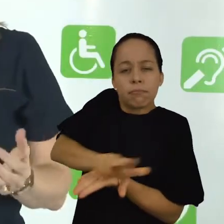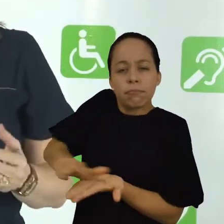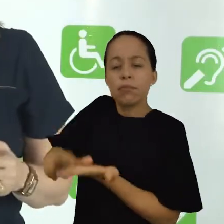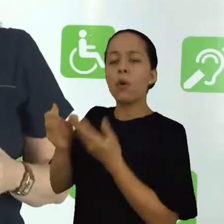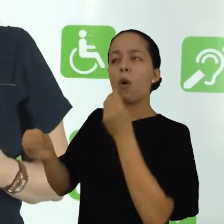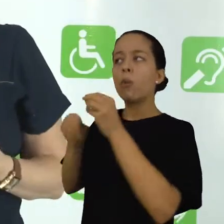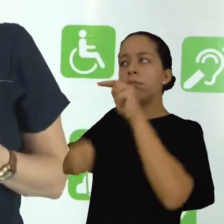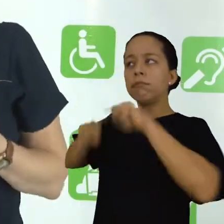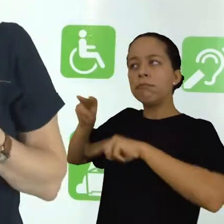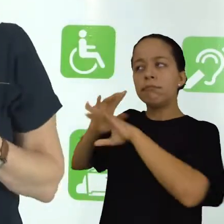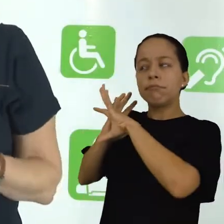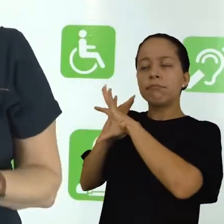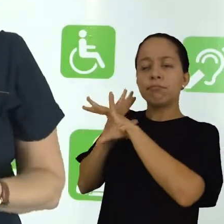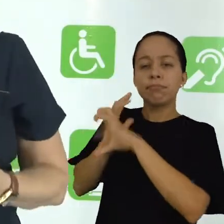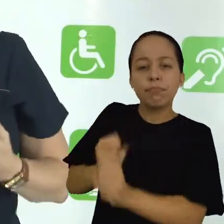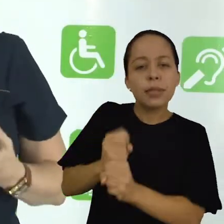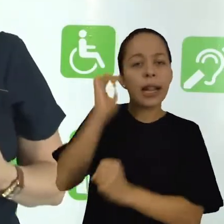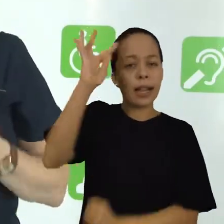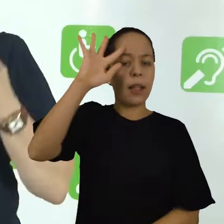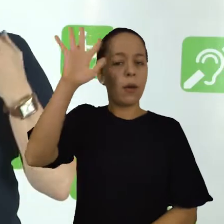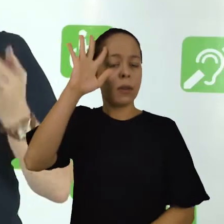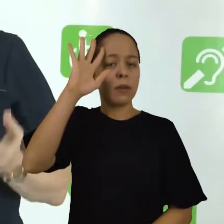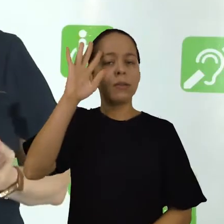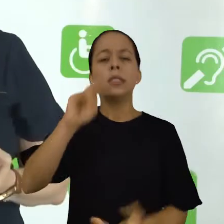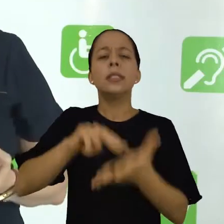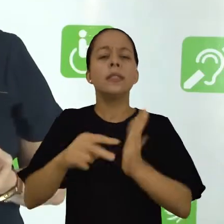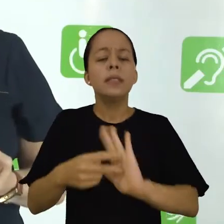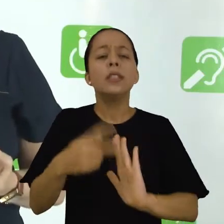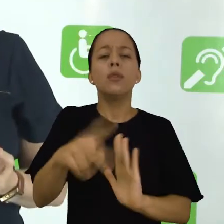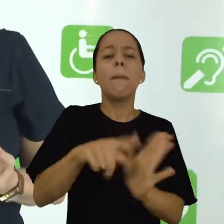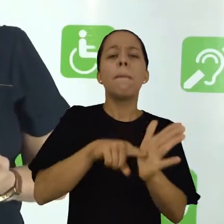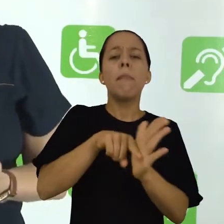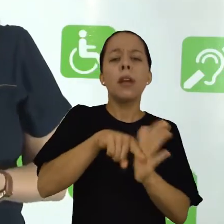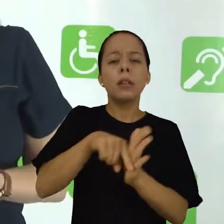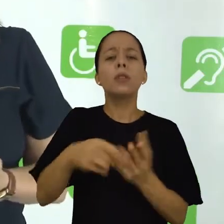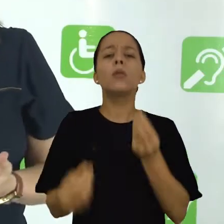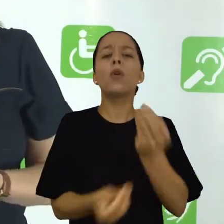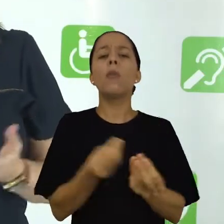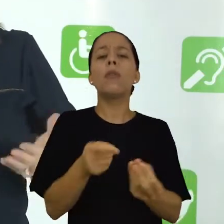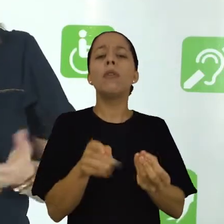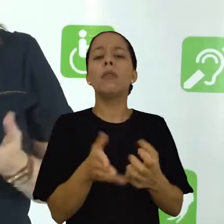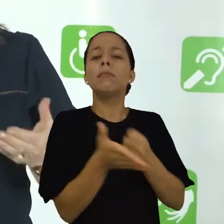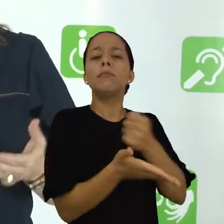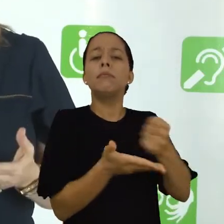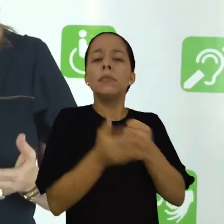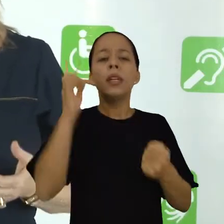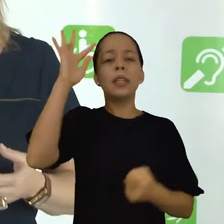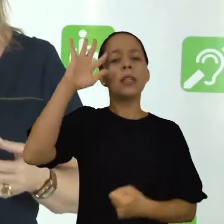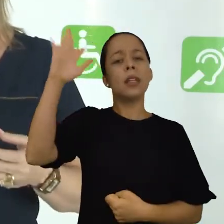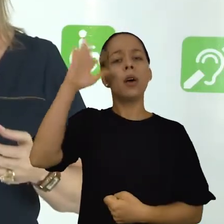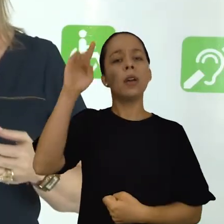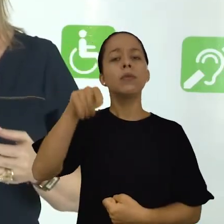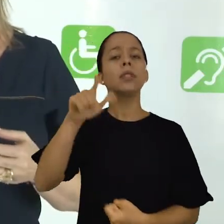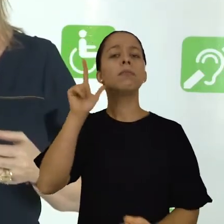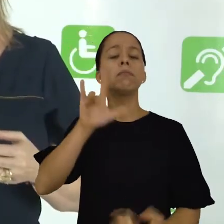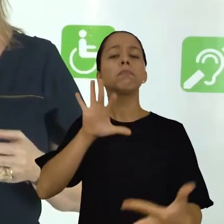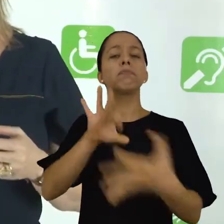Ou seja, a partir de que você vai construir o seu projeto de pesquisa? Com que embasamento,